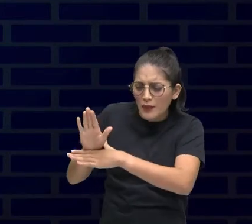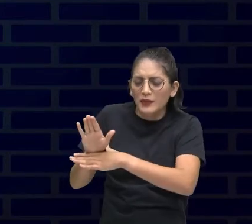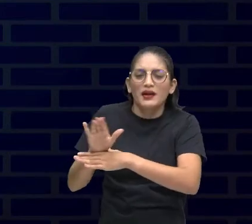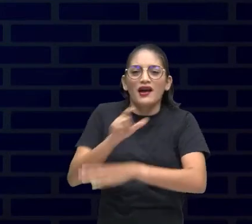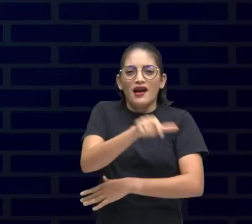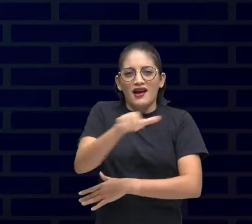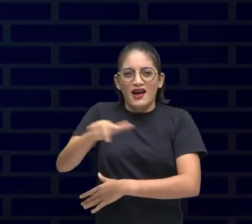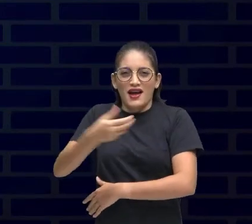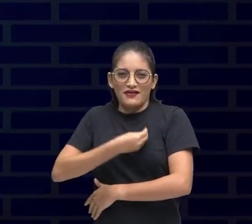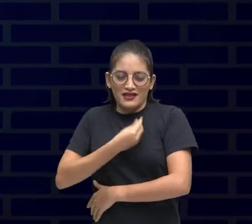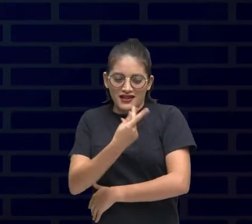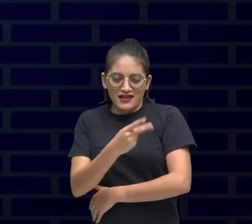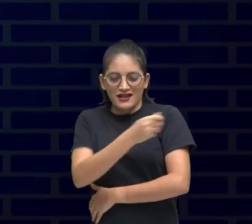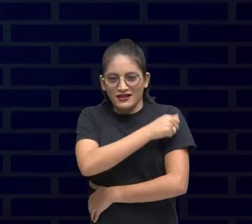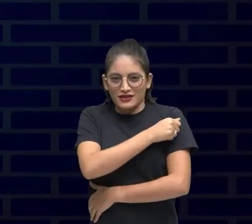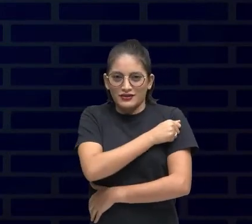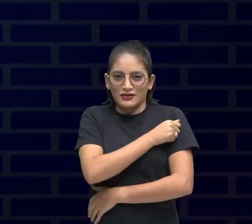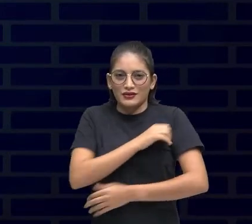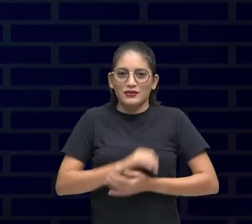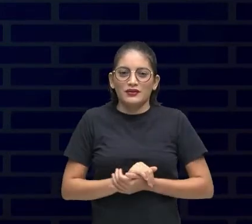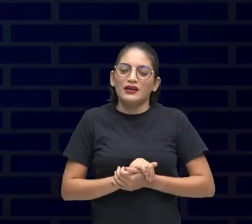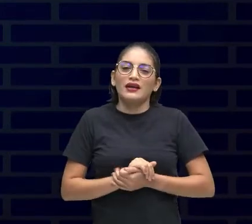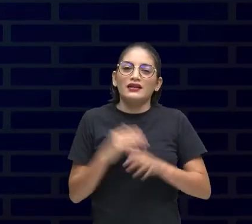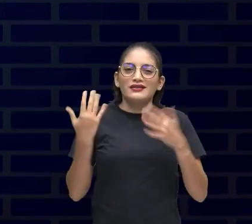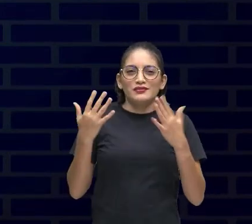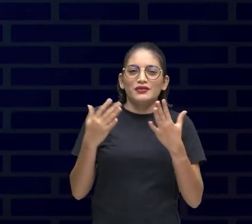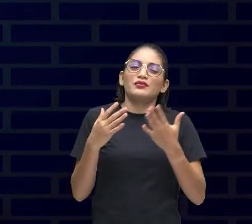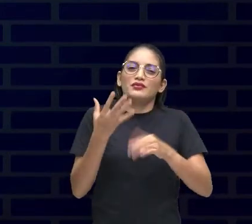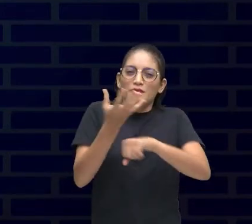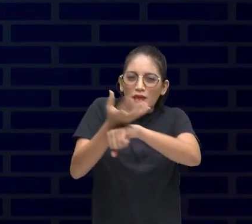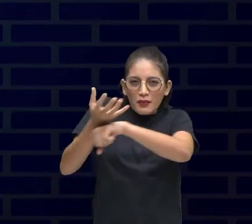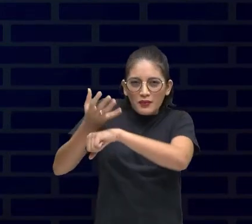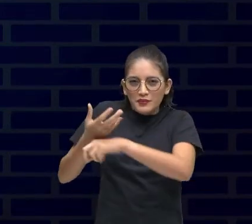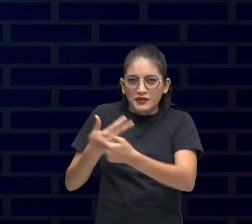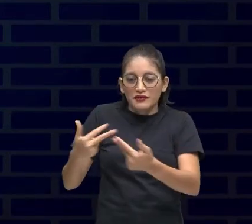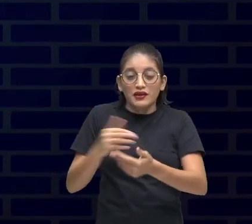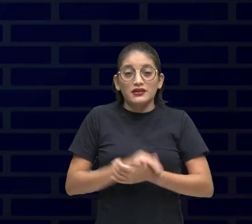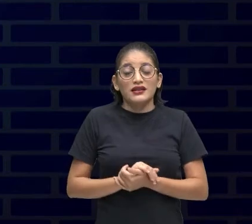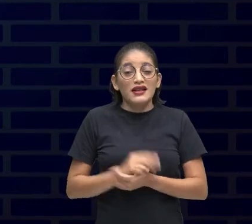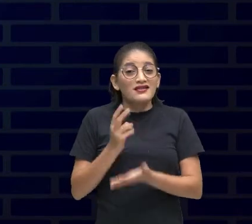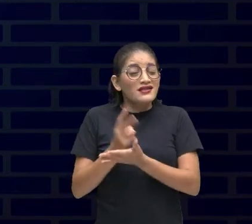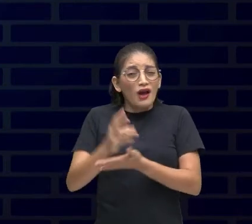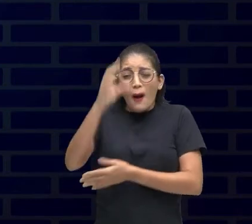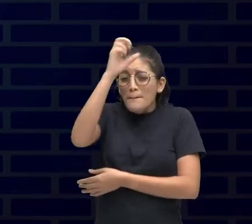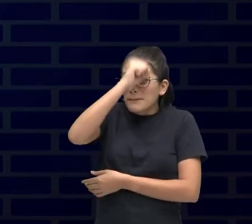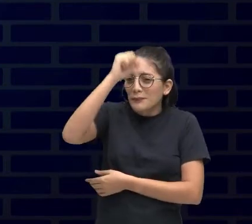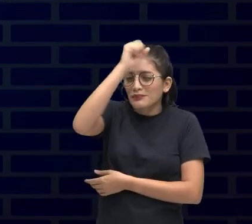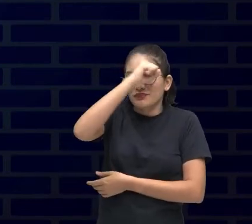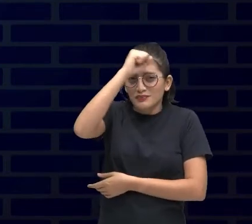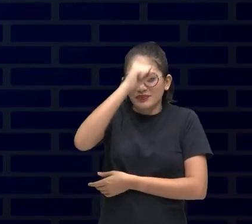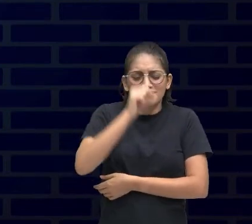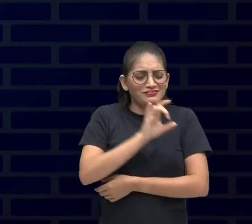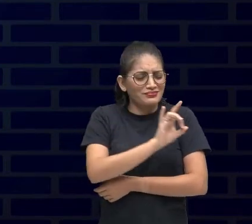alunos Para além dos conteúdos das nossas disciplinas Eu aprendo demais com cada aluno